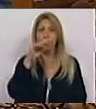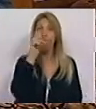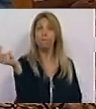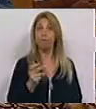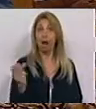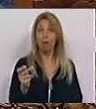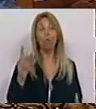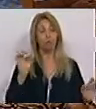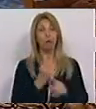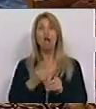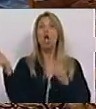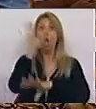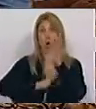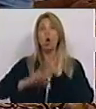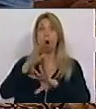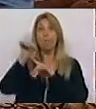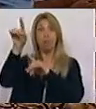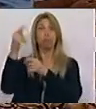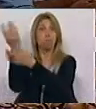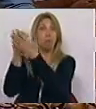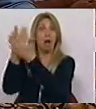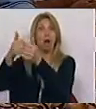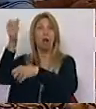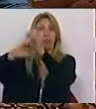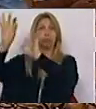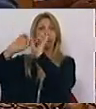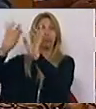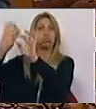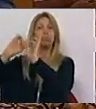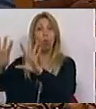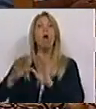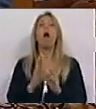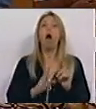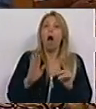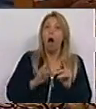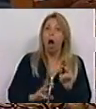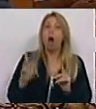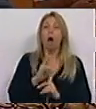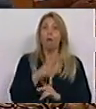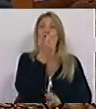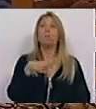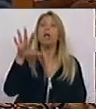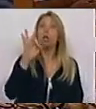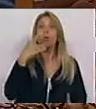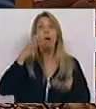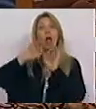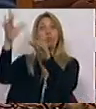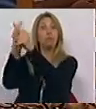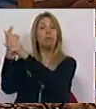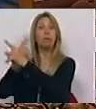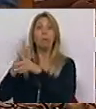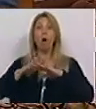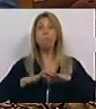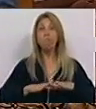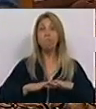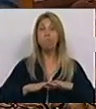nosso maior mercado, tenha voltado a crescer, em 2014 as exportações de bens travaram e o seu comportamento nos últimos